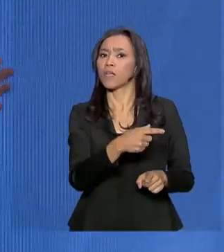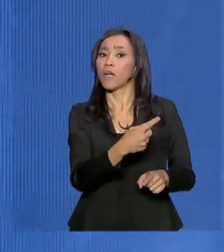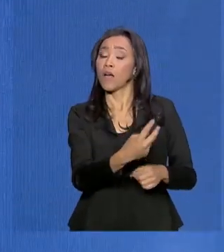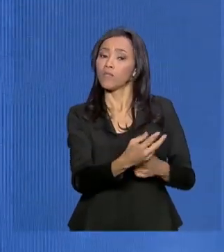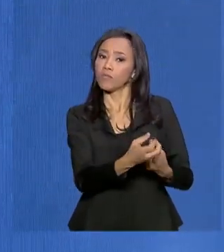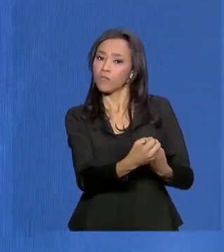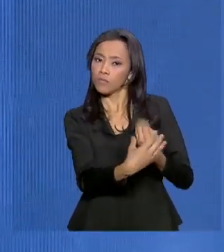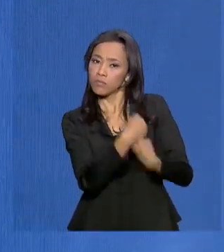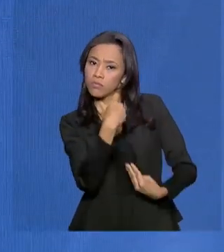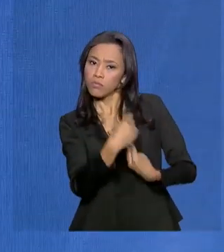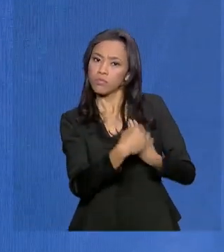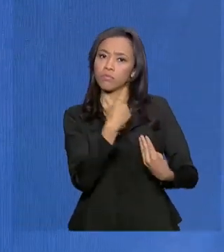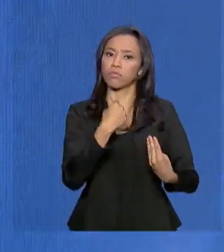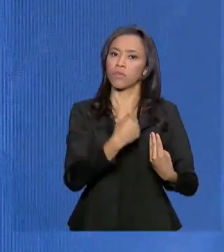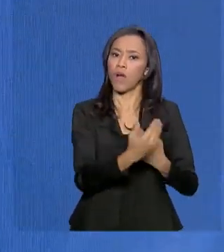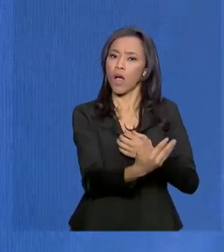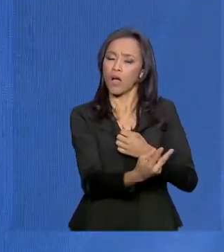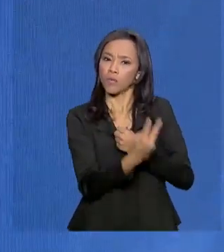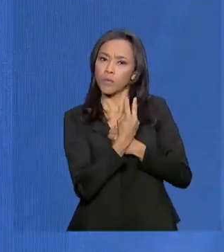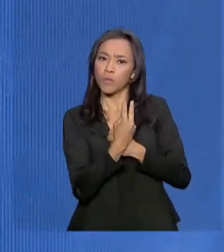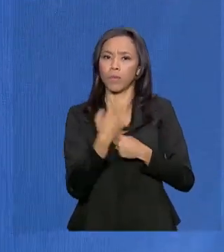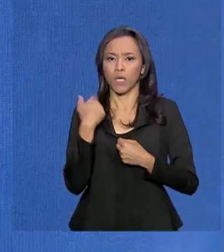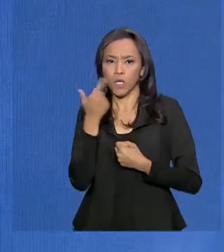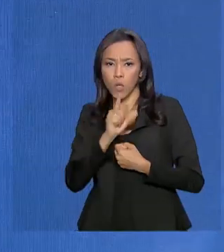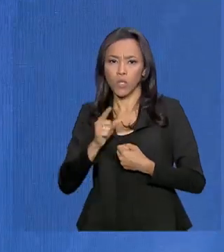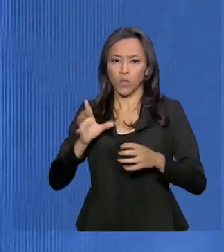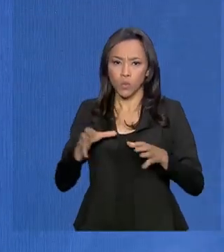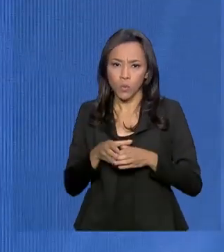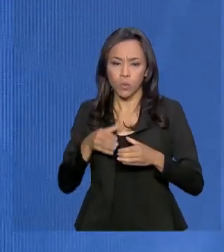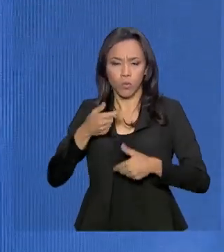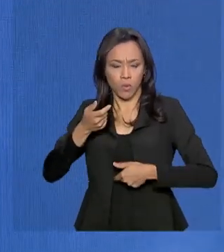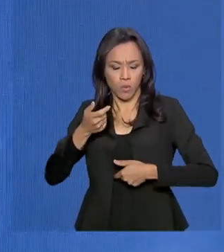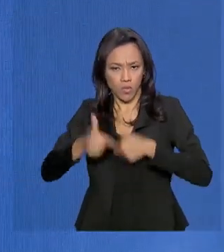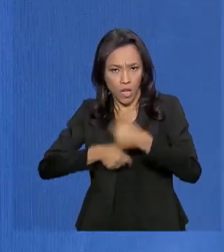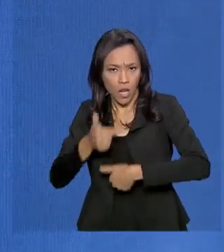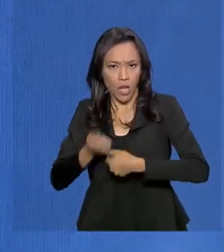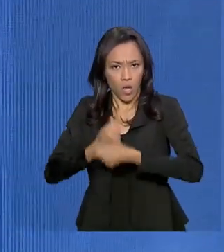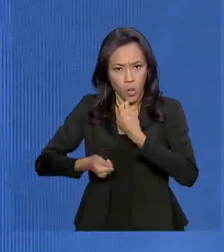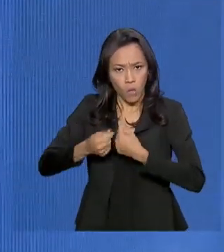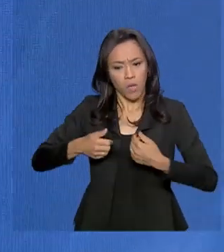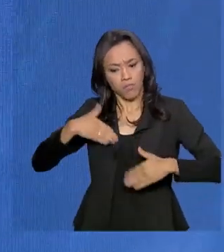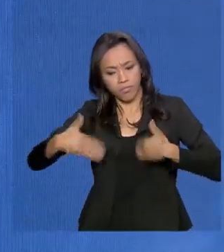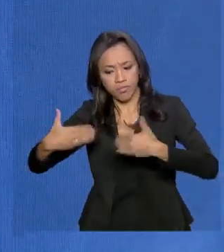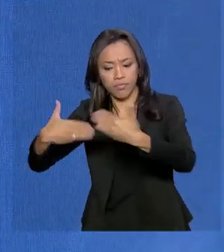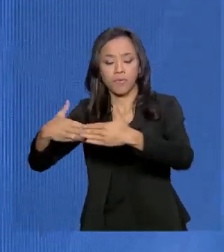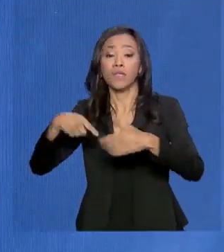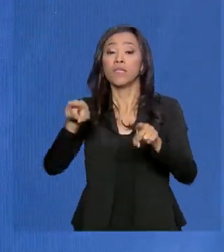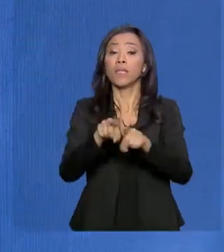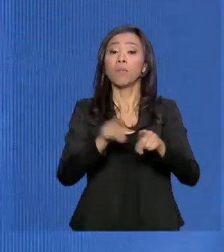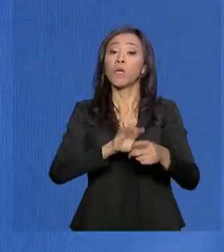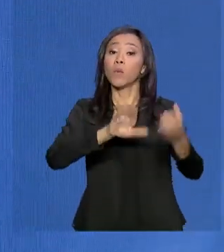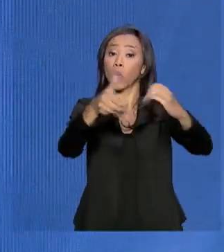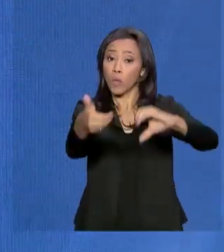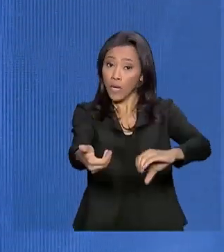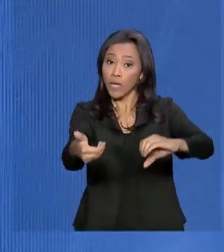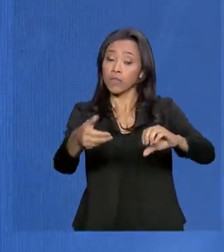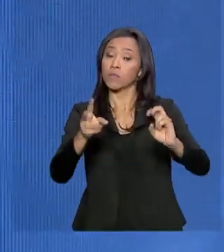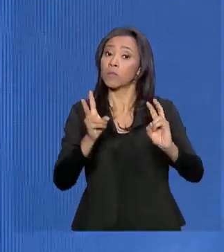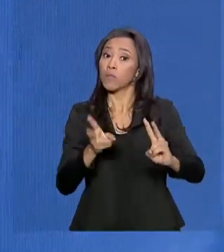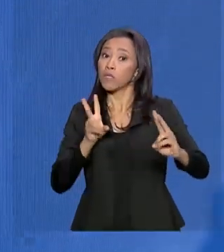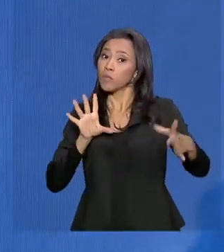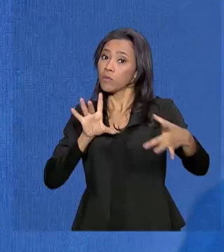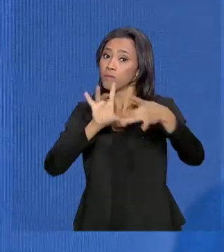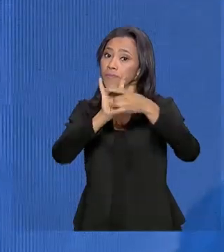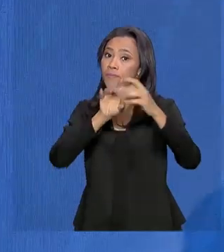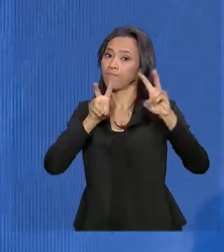para a equipe econômica avançar, e do Congresso, que está sincronizado na mesma pauta de modernização.